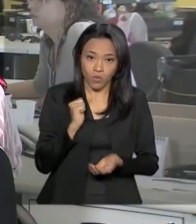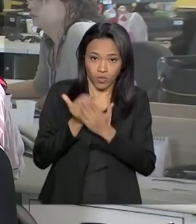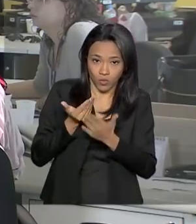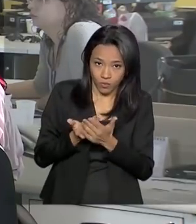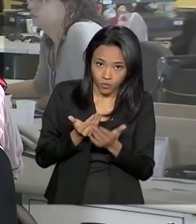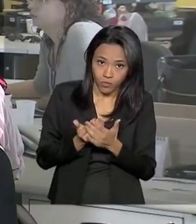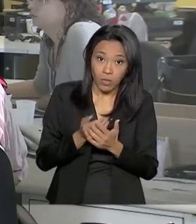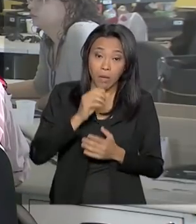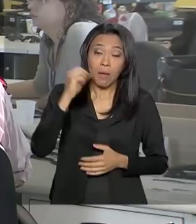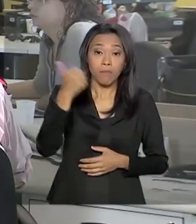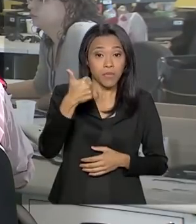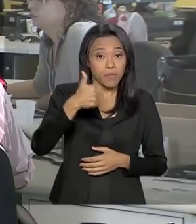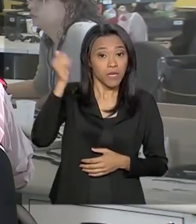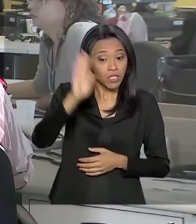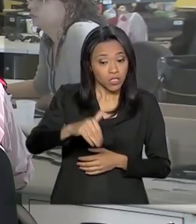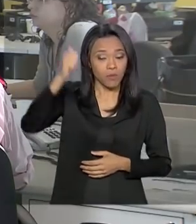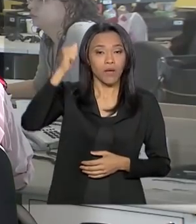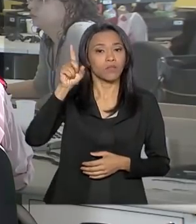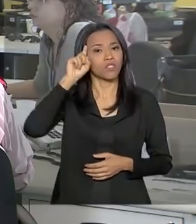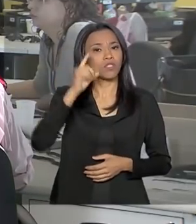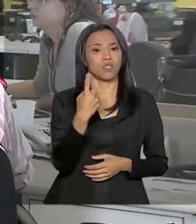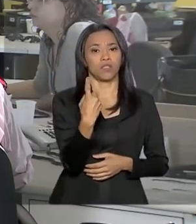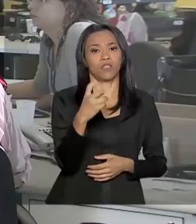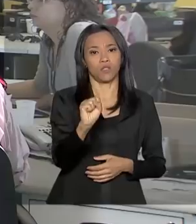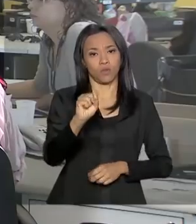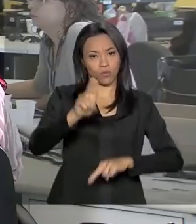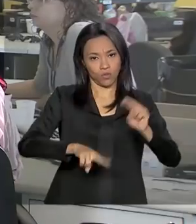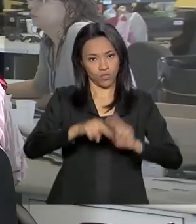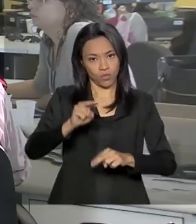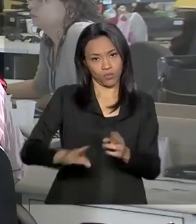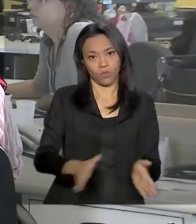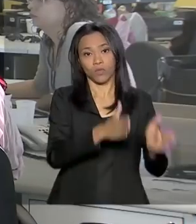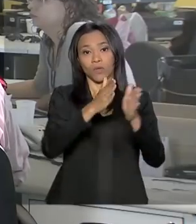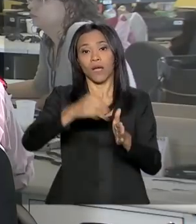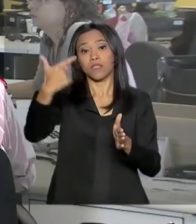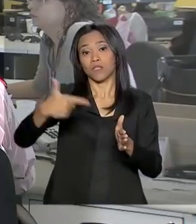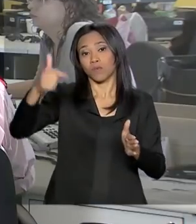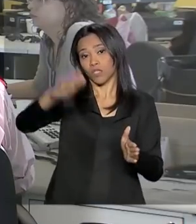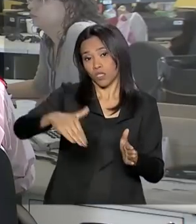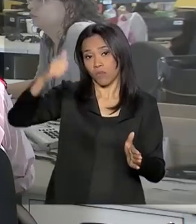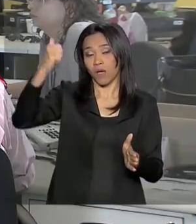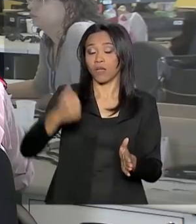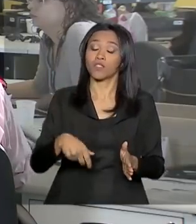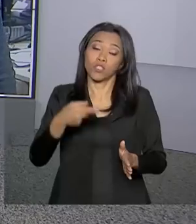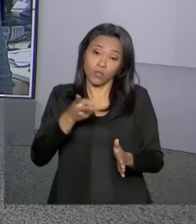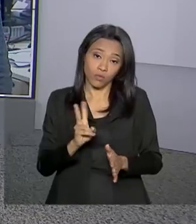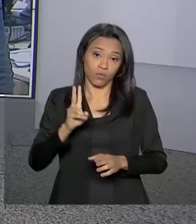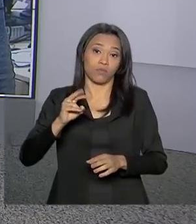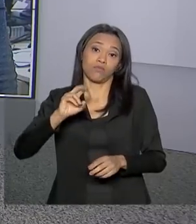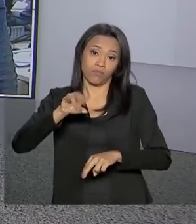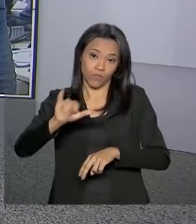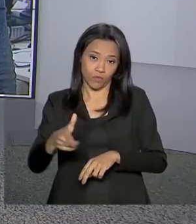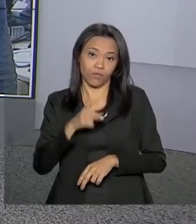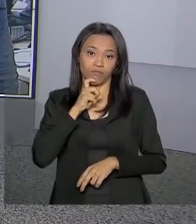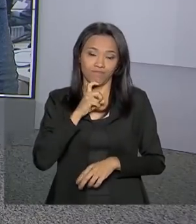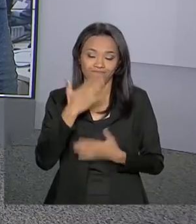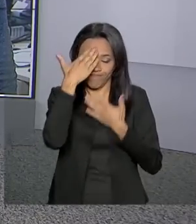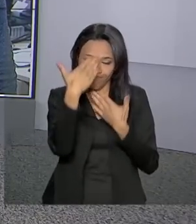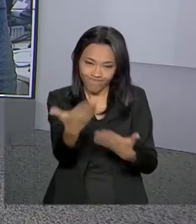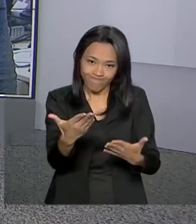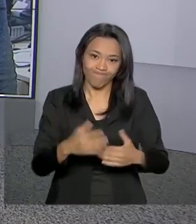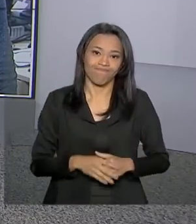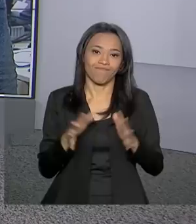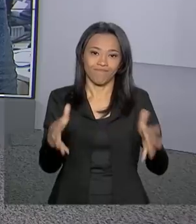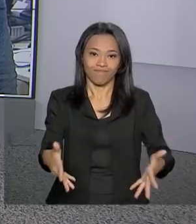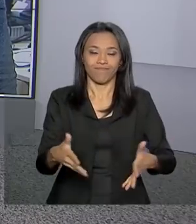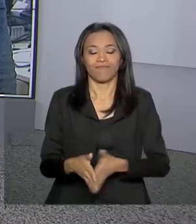primeira chamada está previsto para 18 de junho e da segunda para o dia 2 de julho. Carla. Obrigada pela sua participação.